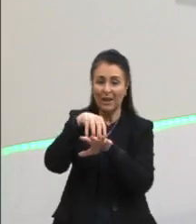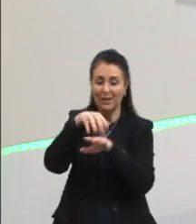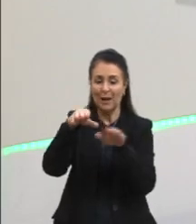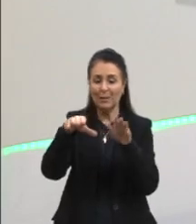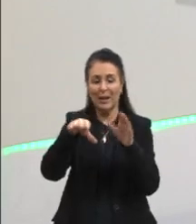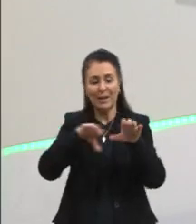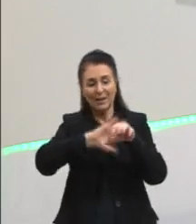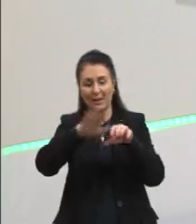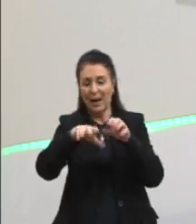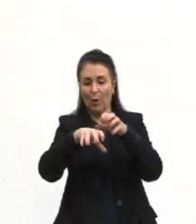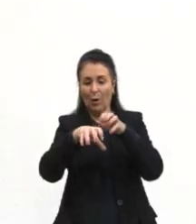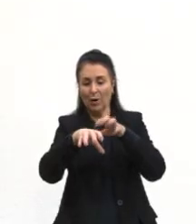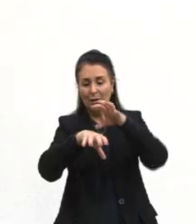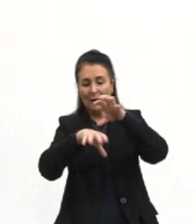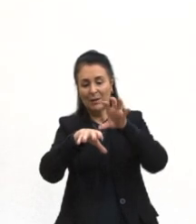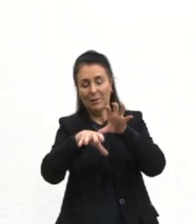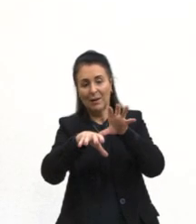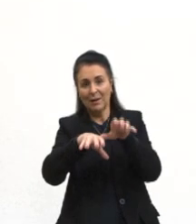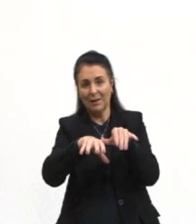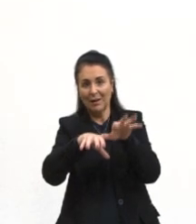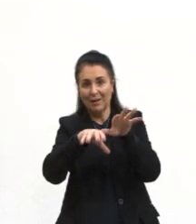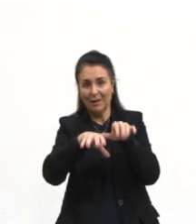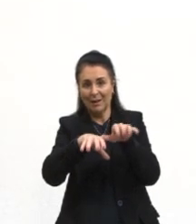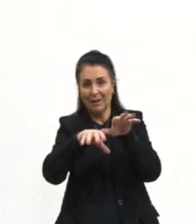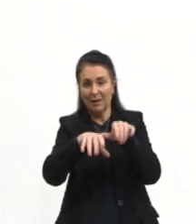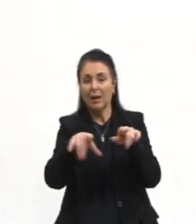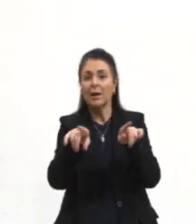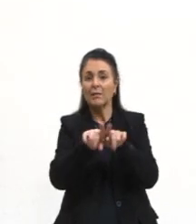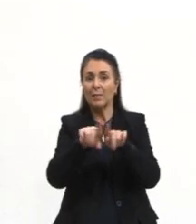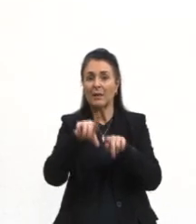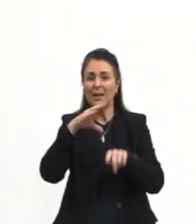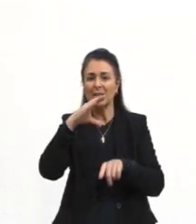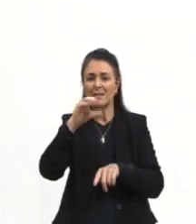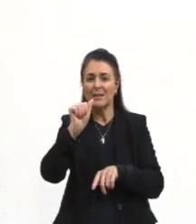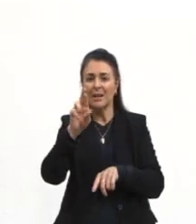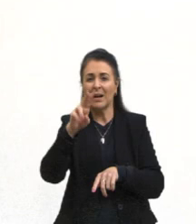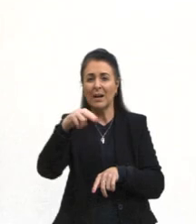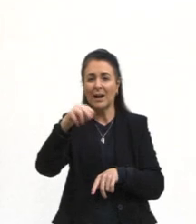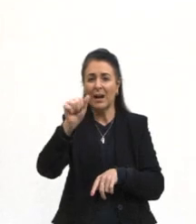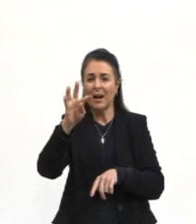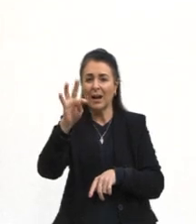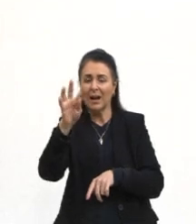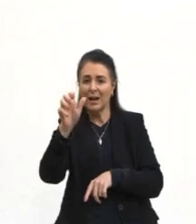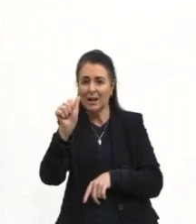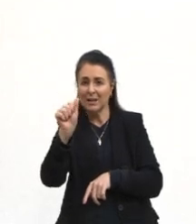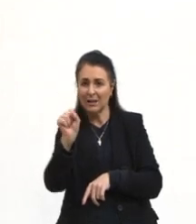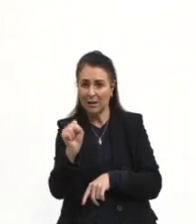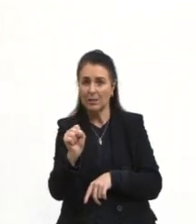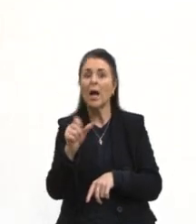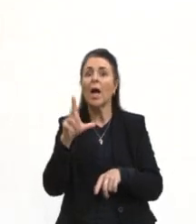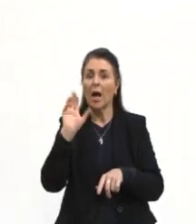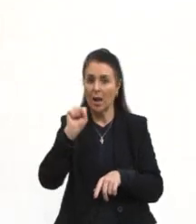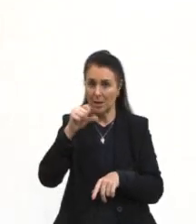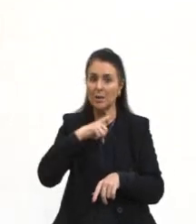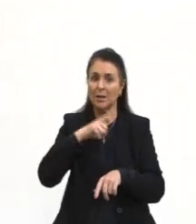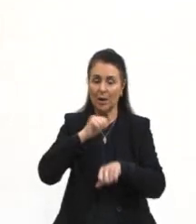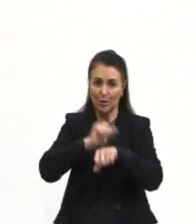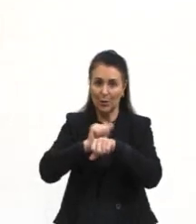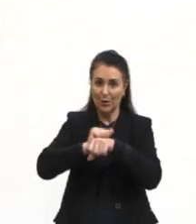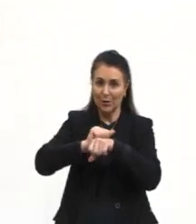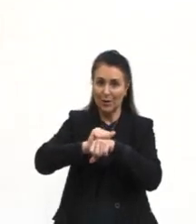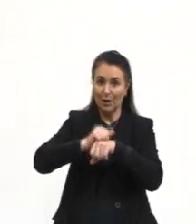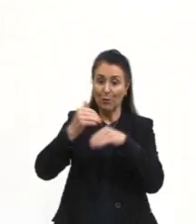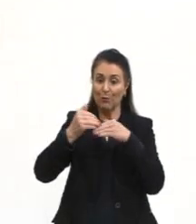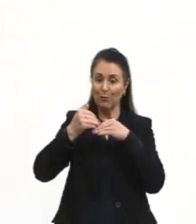quilha. Também tem as carinatas, que são as que voam, que apresentam o osso externo, a quilha. Esses